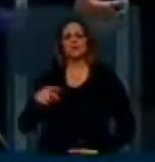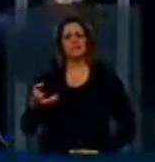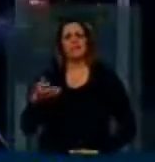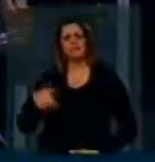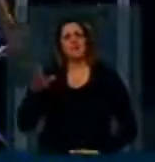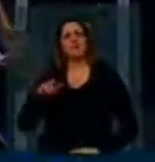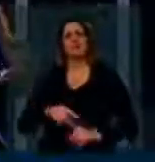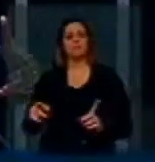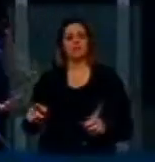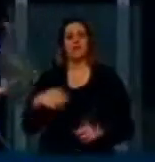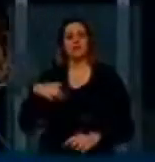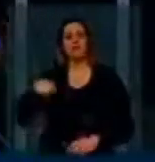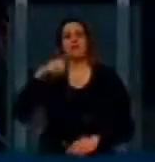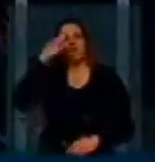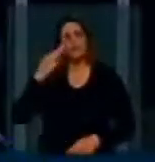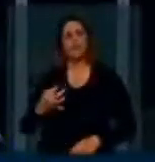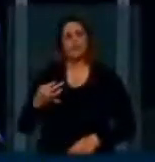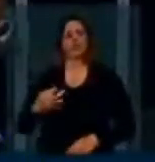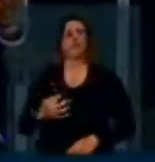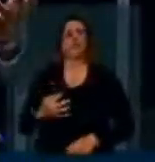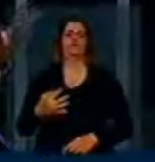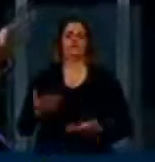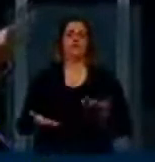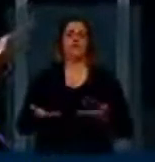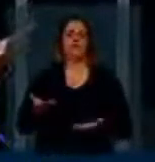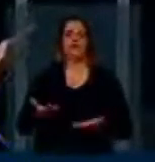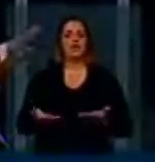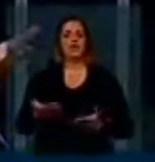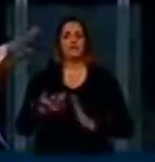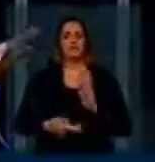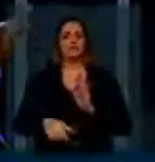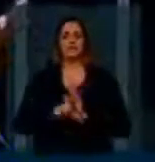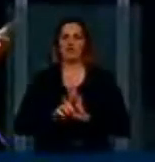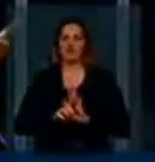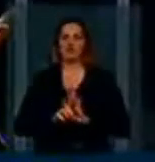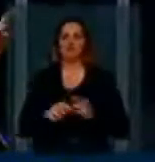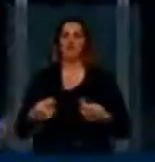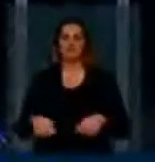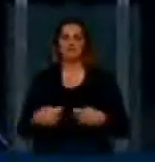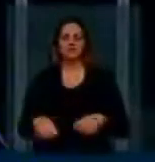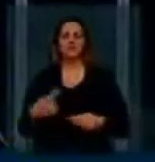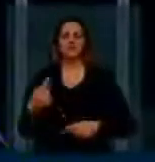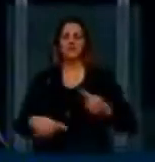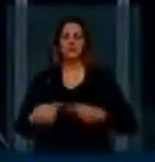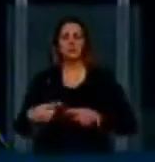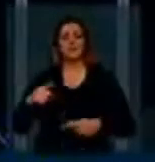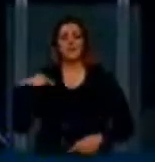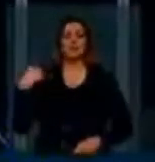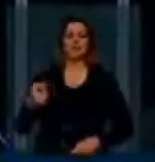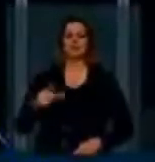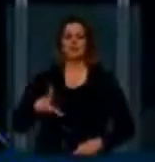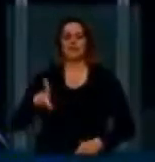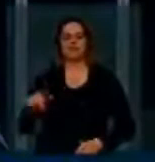que, para o equilíbrio do projeto de lei do marco civil, é preciso que esse debate fique para a reforma da LDA. Assim como eu